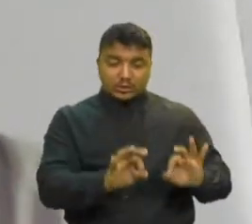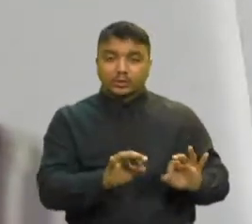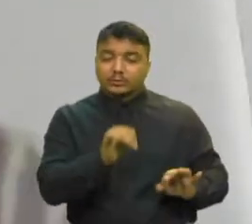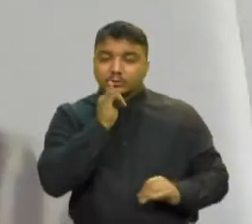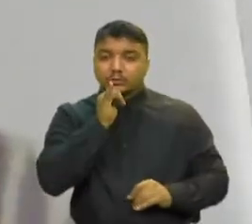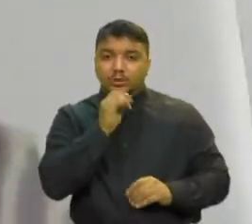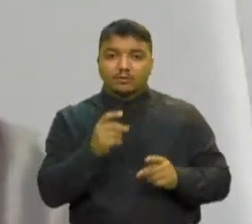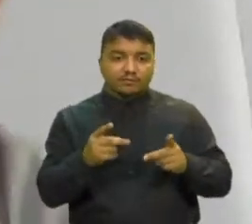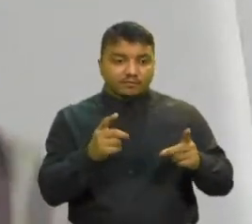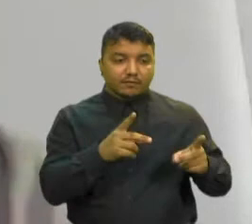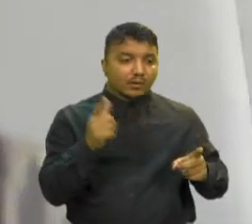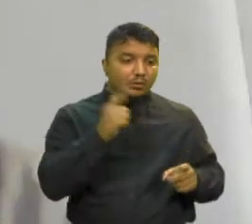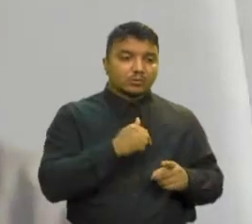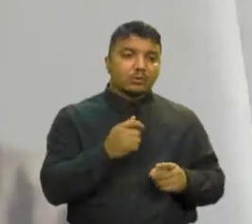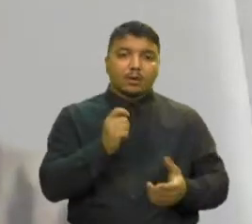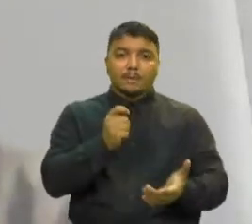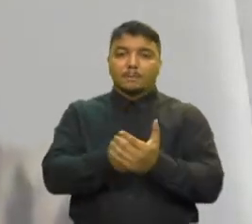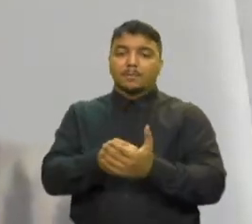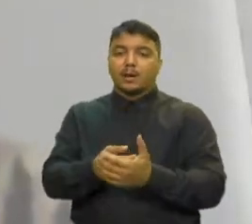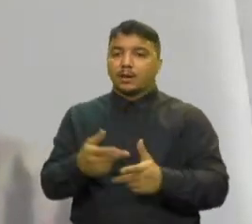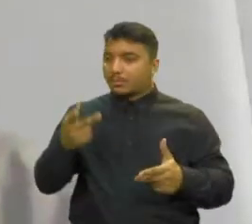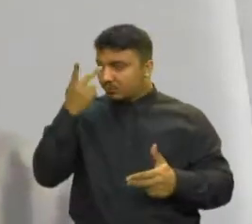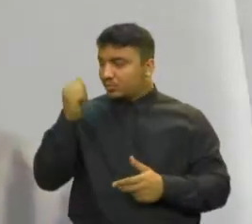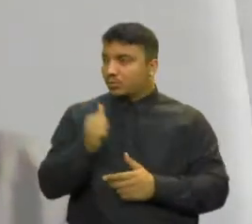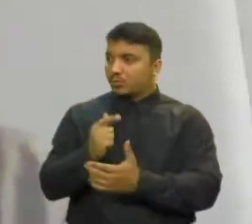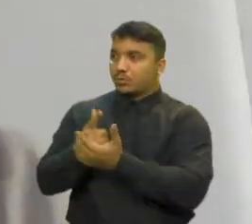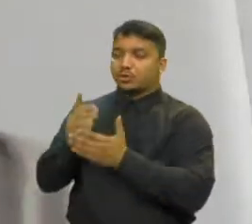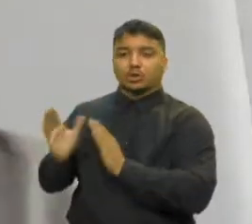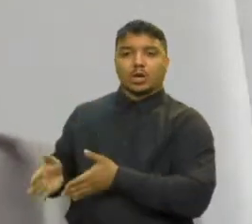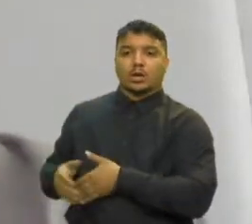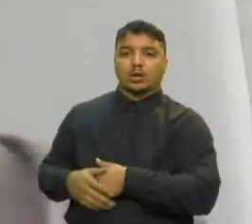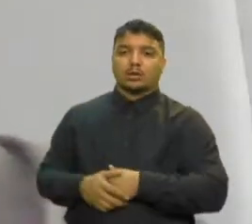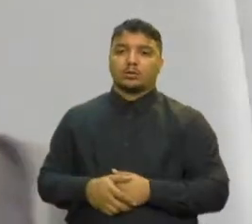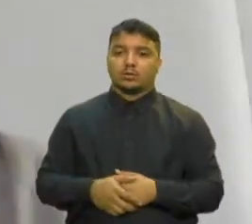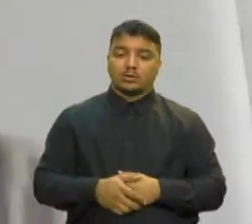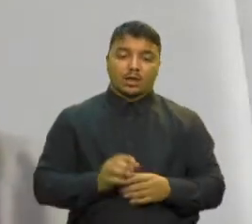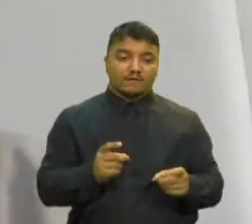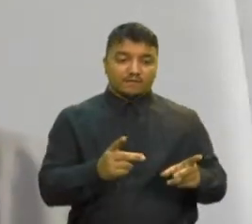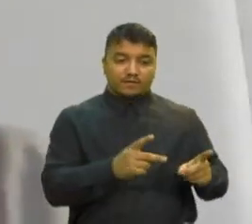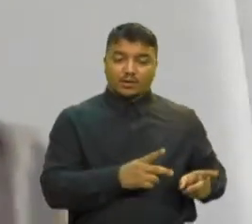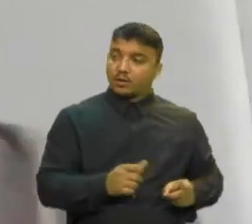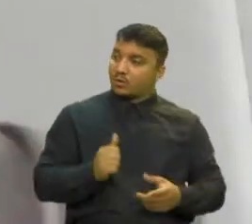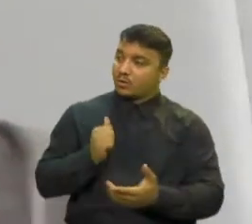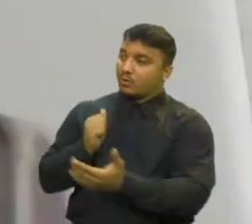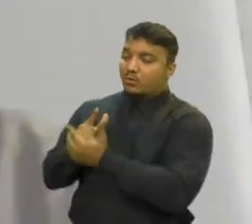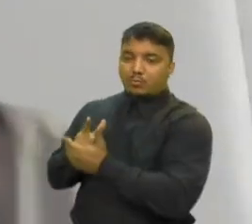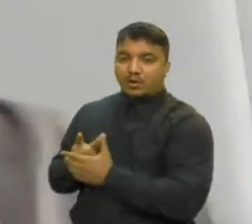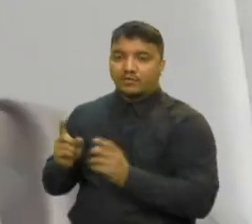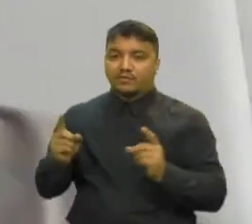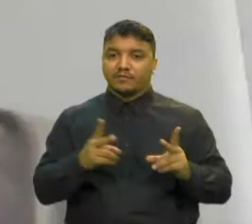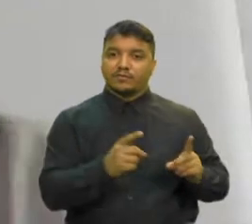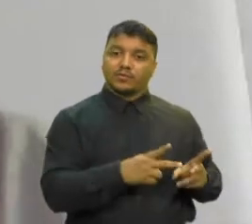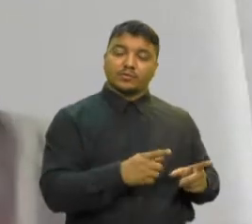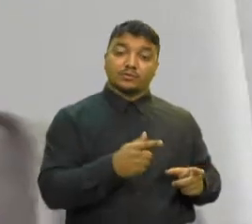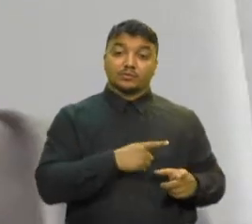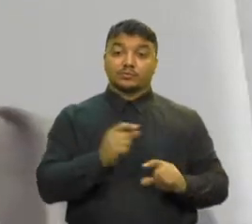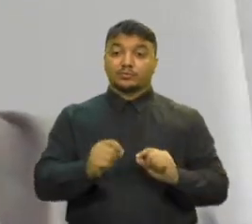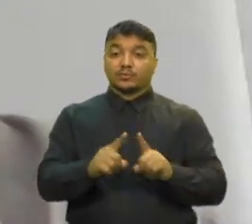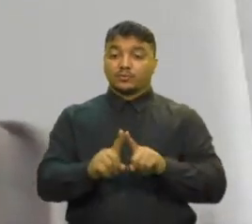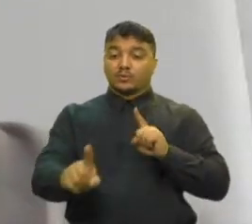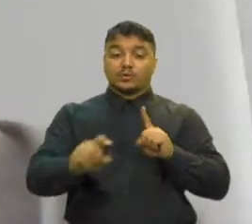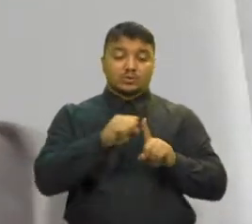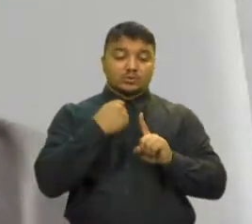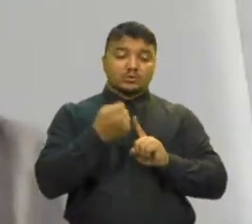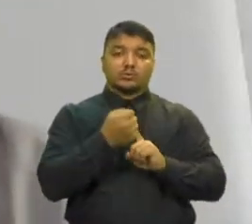vende para poder muitas vezes pagar o fornecedor Então, diante de um quadro que você está diante de uma medida de isolamento social, de